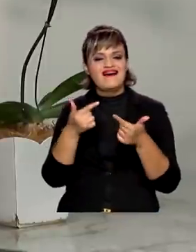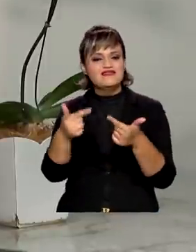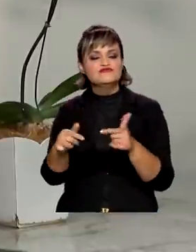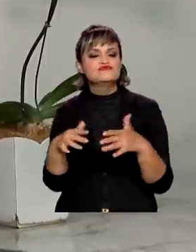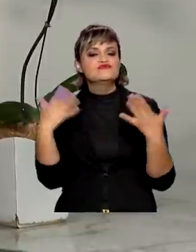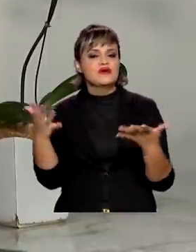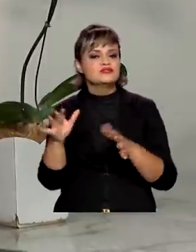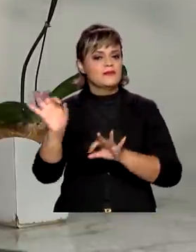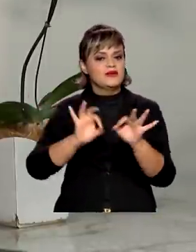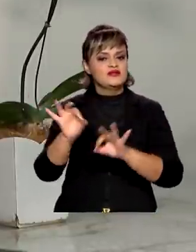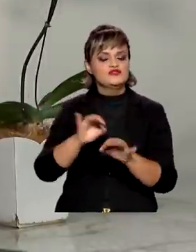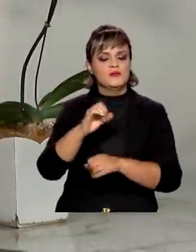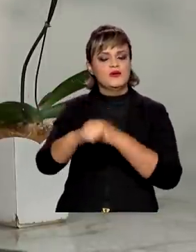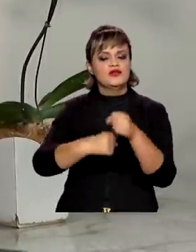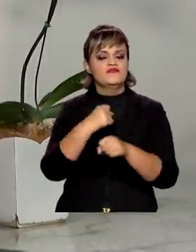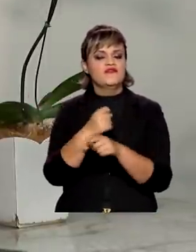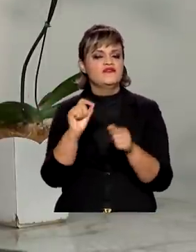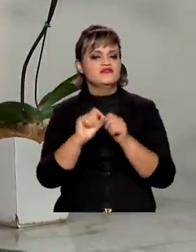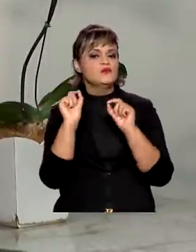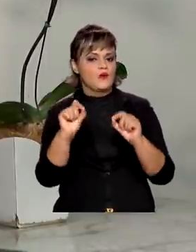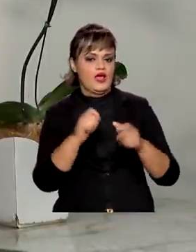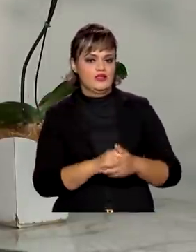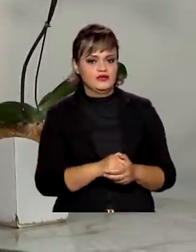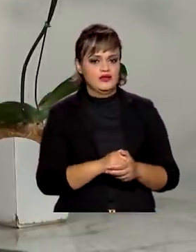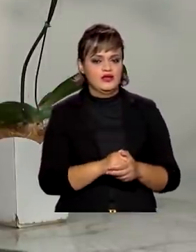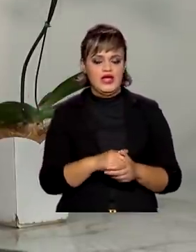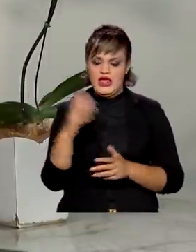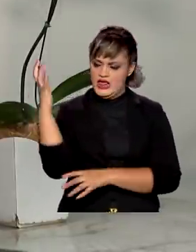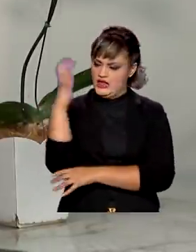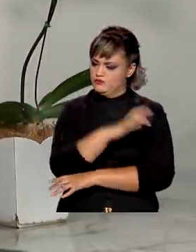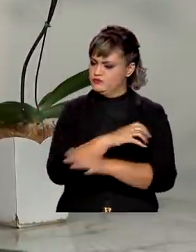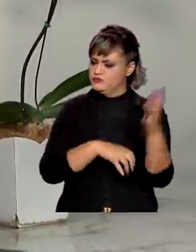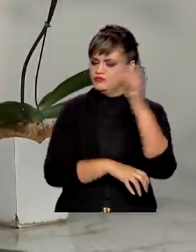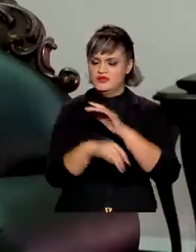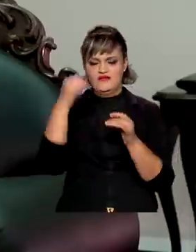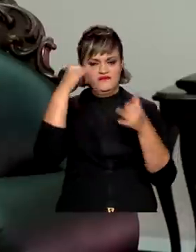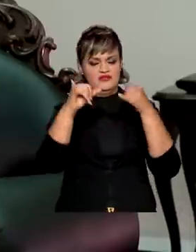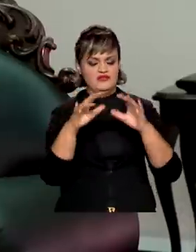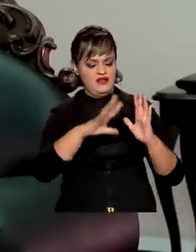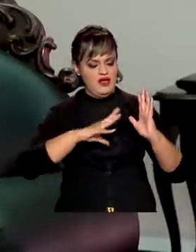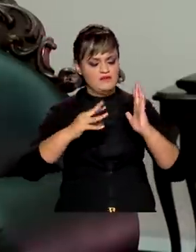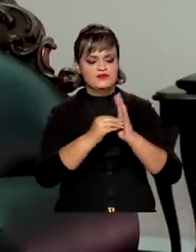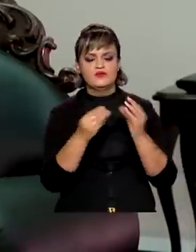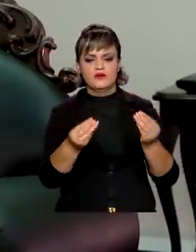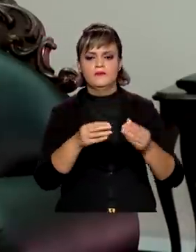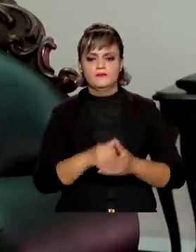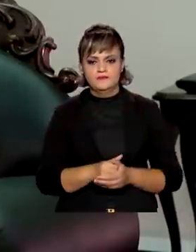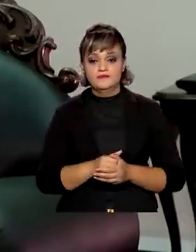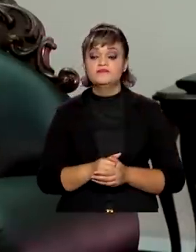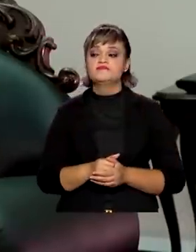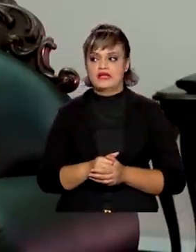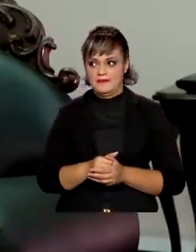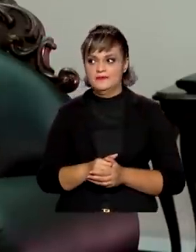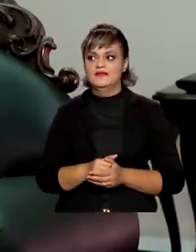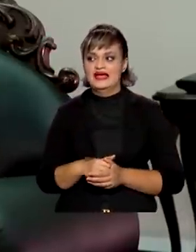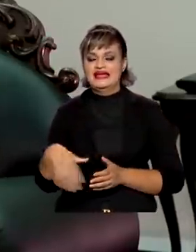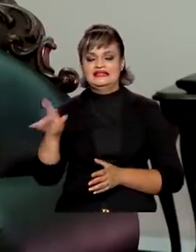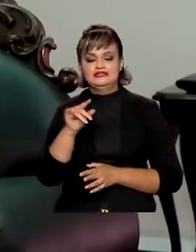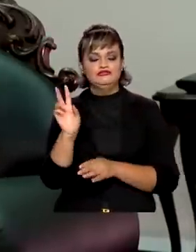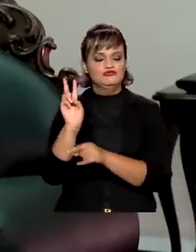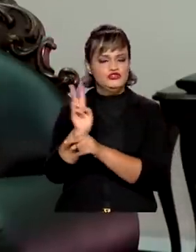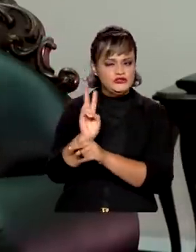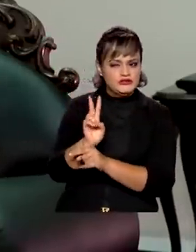planejadas para 2022 nesse sentido do desmatamento em relação à Amazônia? Exatamente. A manutenção dessas forças de segurança